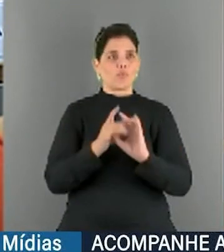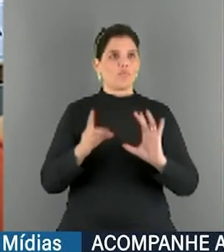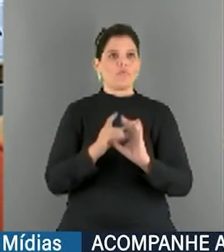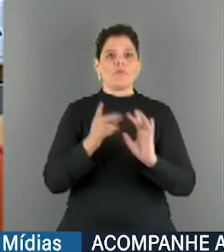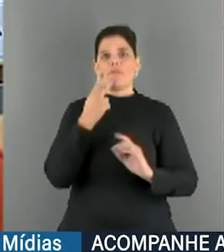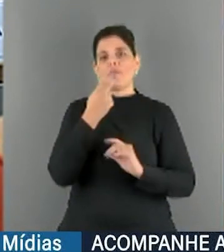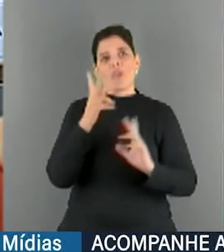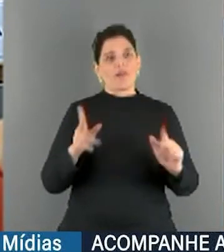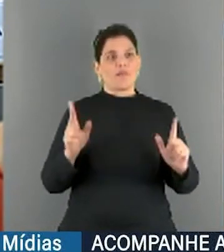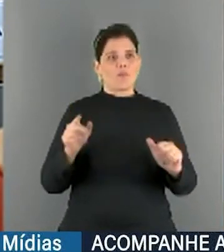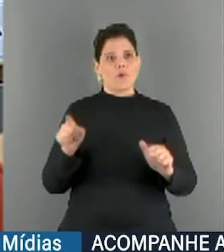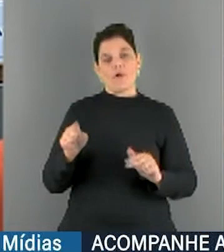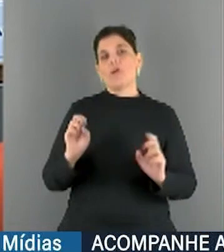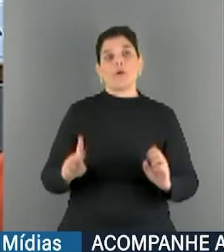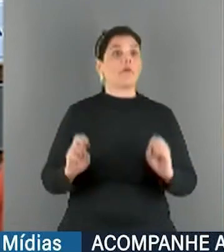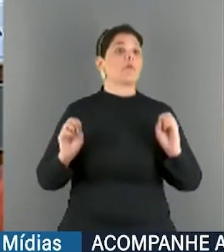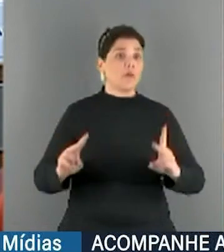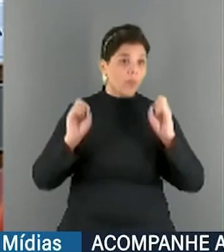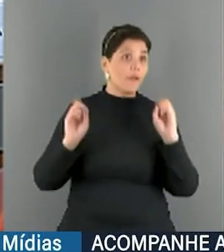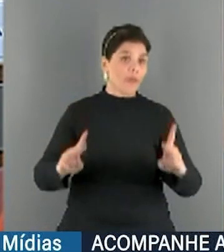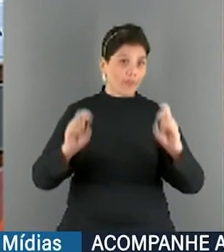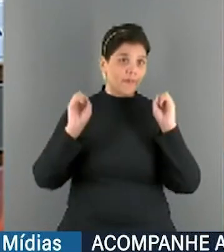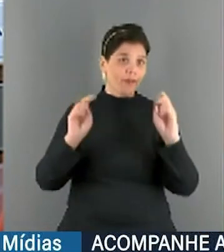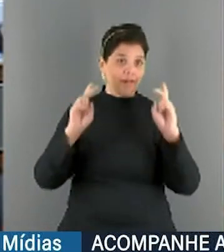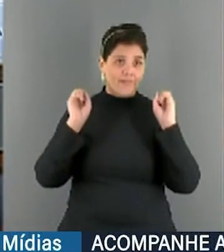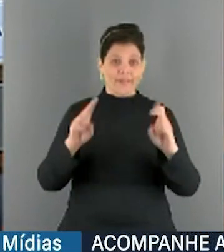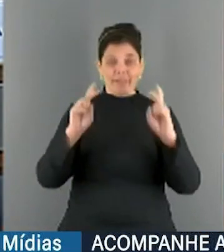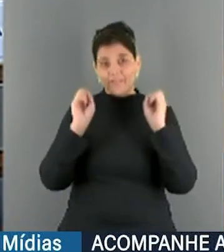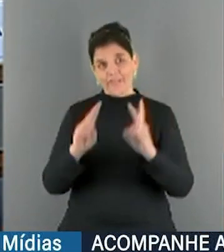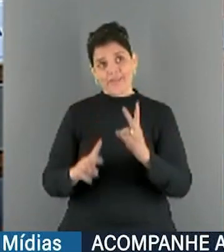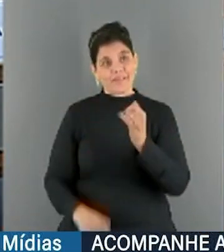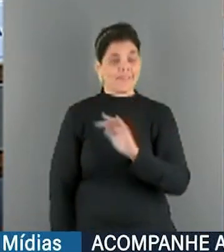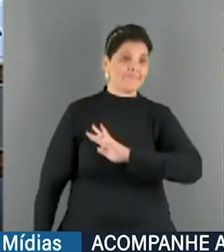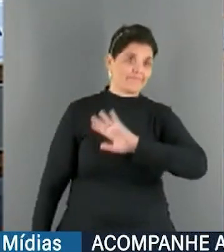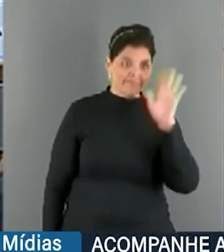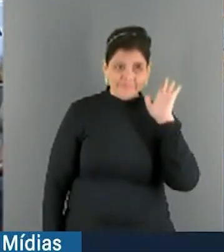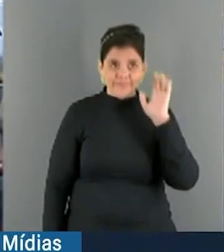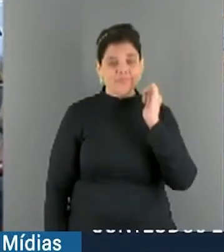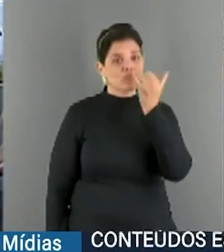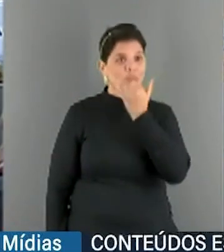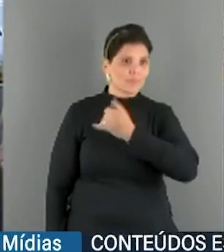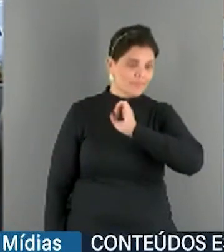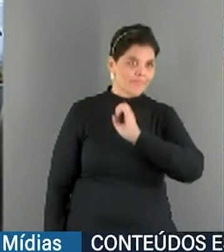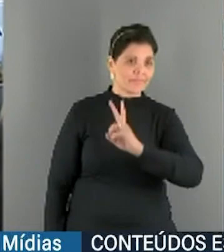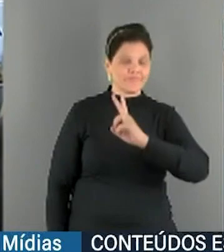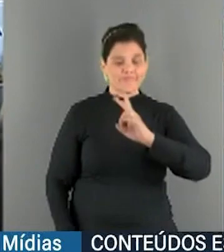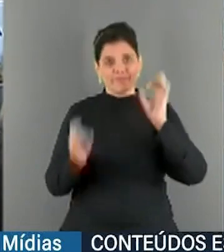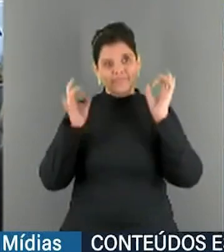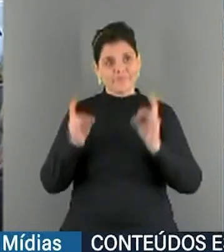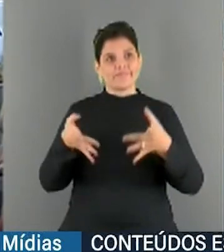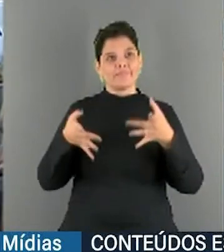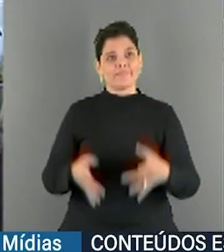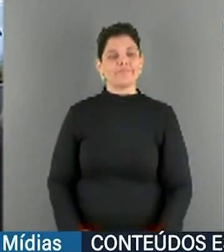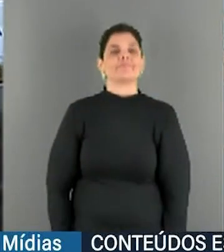a todos. Ok, vou Toda boa vontade com a senhora, mas é porque realmente fica difícil. Por favor, prossiga, general. Pois não,